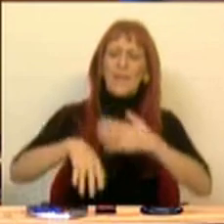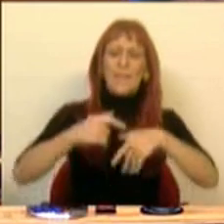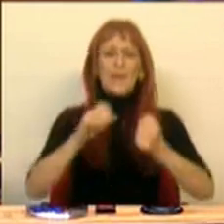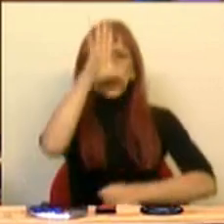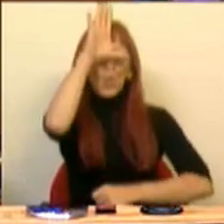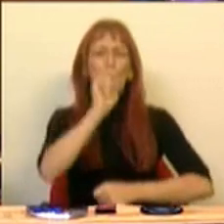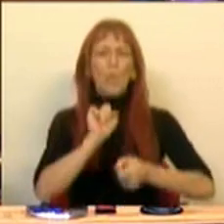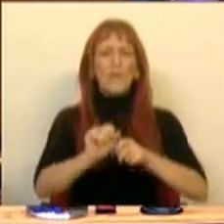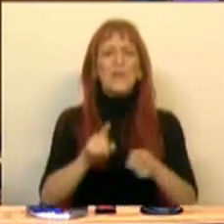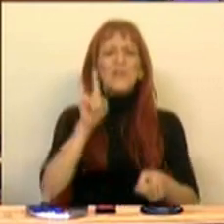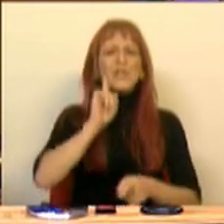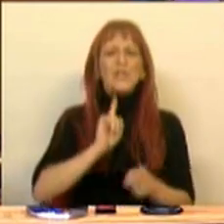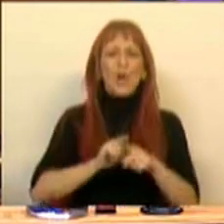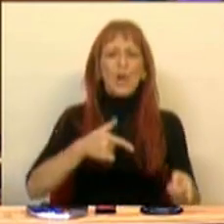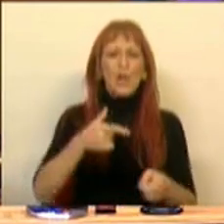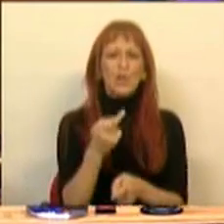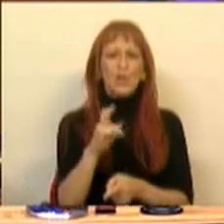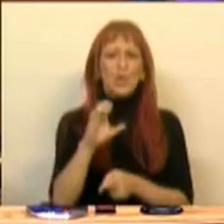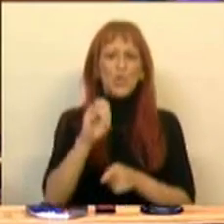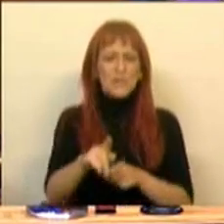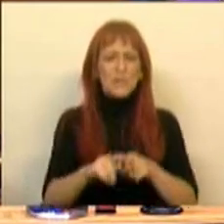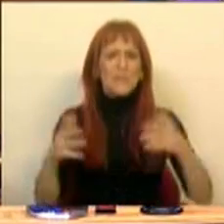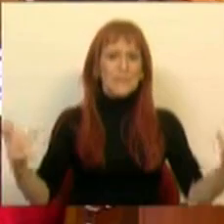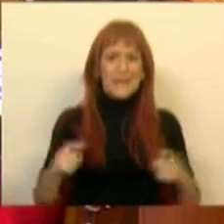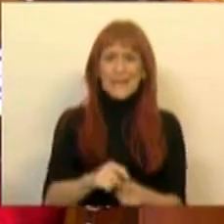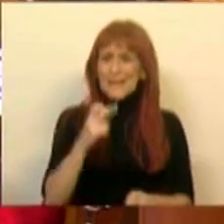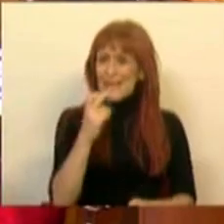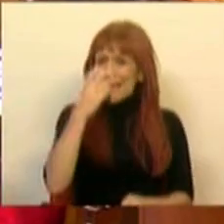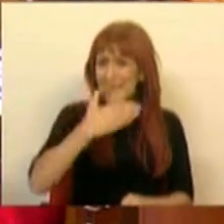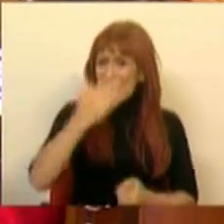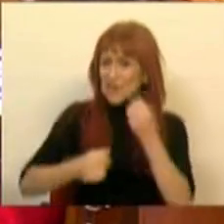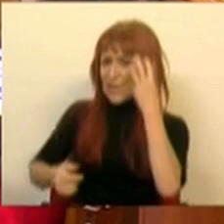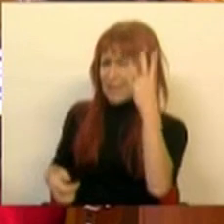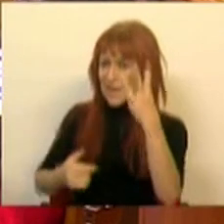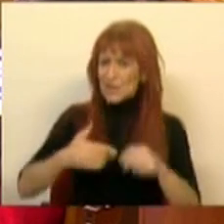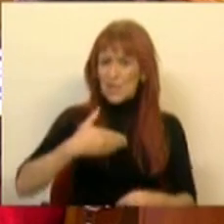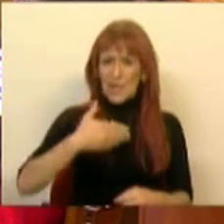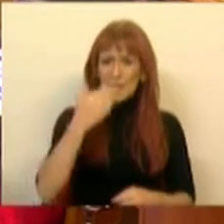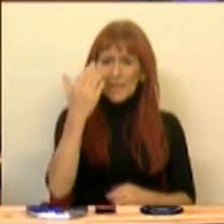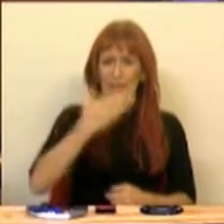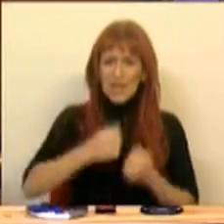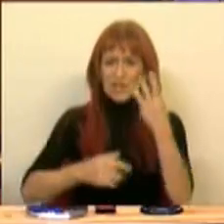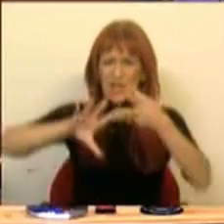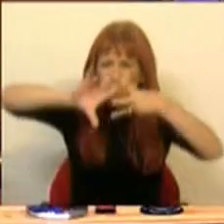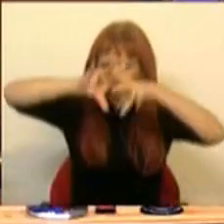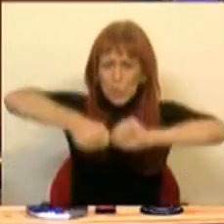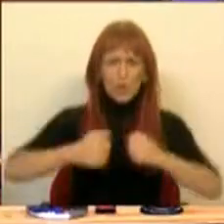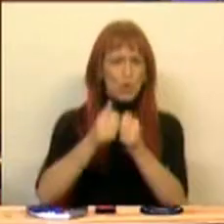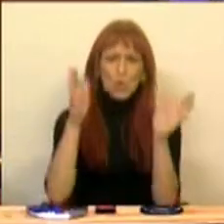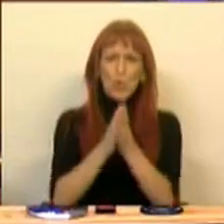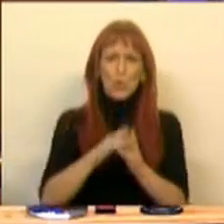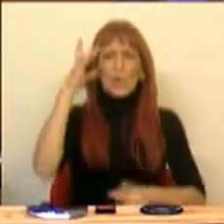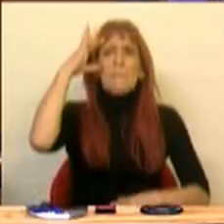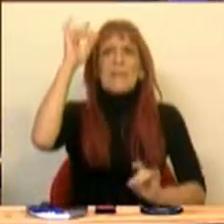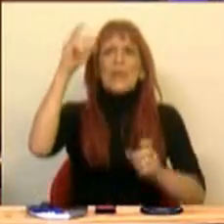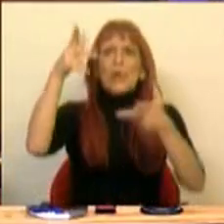governo da Sra. Trousse que em 3 dias, em 3 dias destruiu todos os